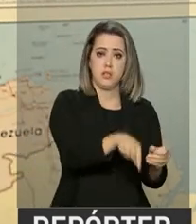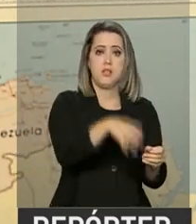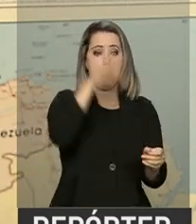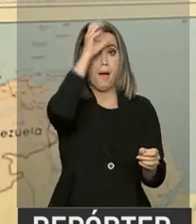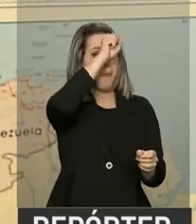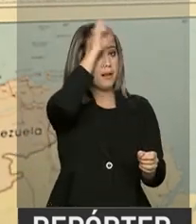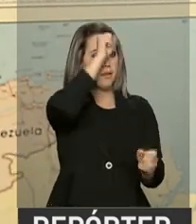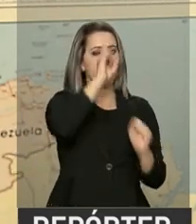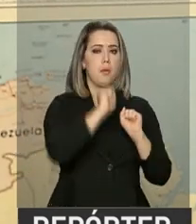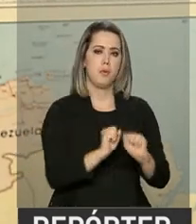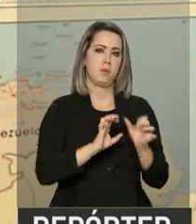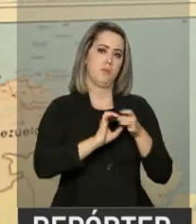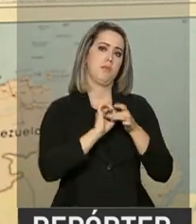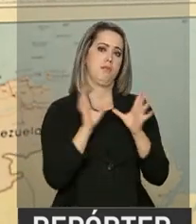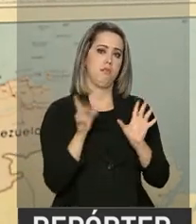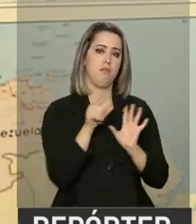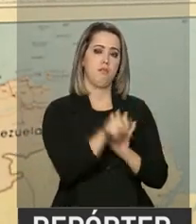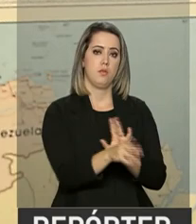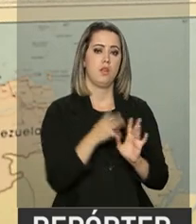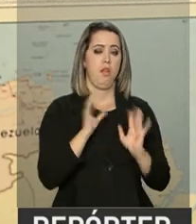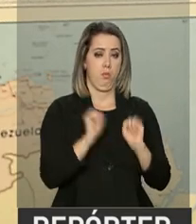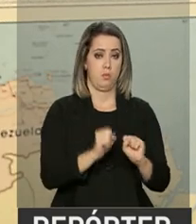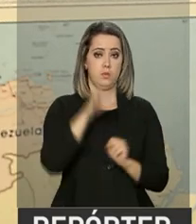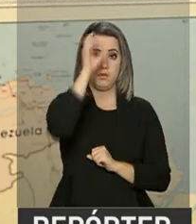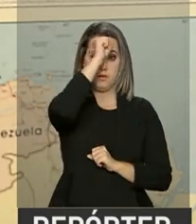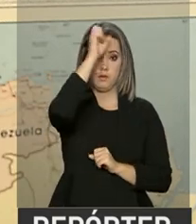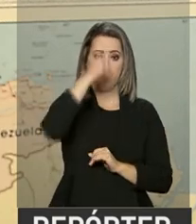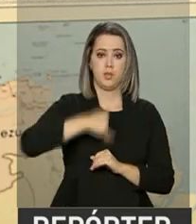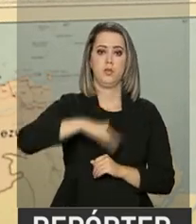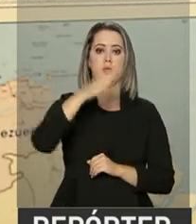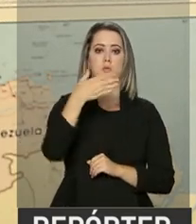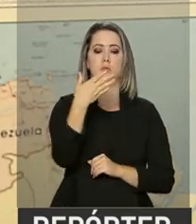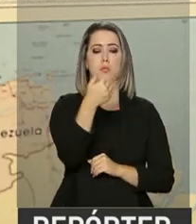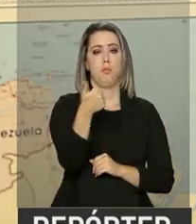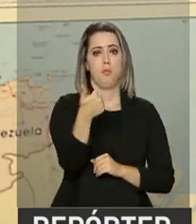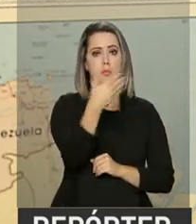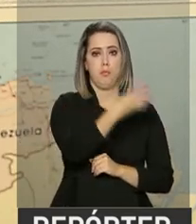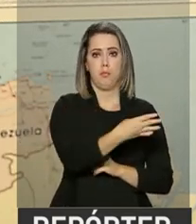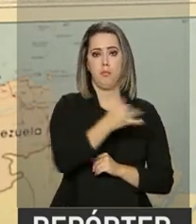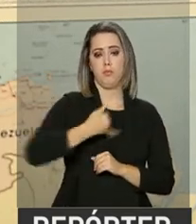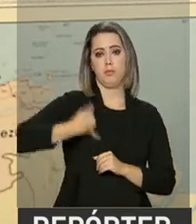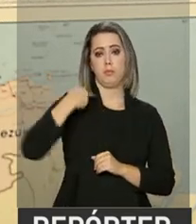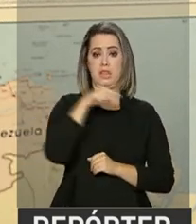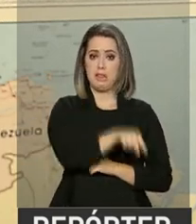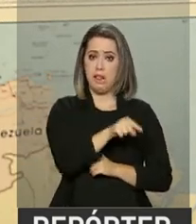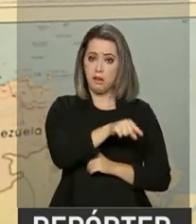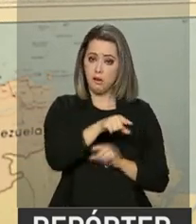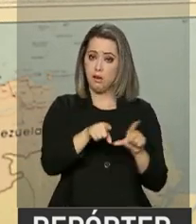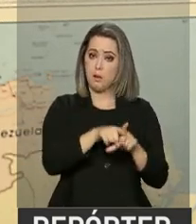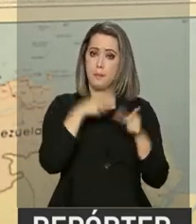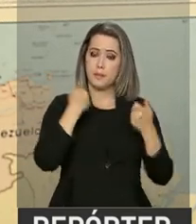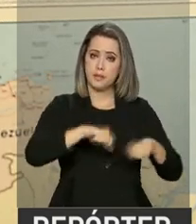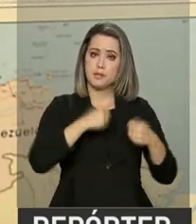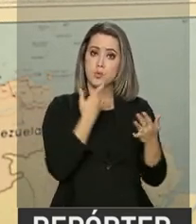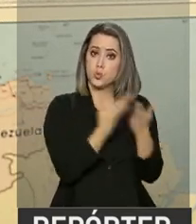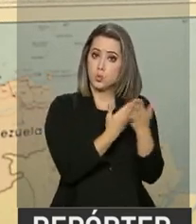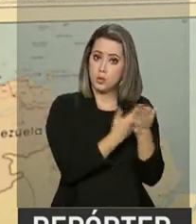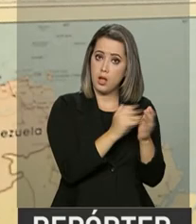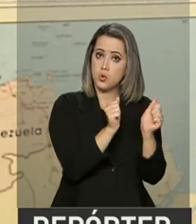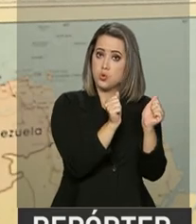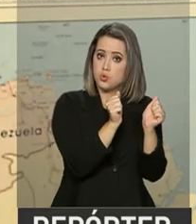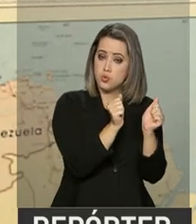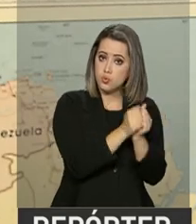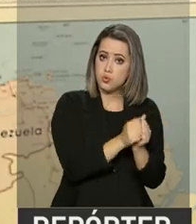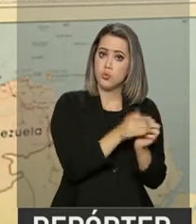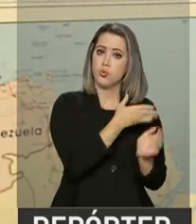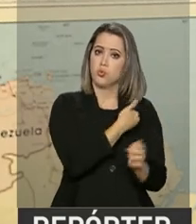para o trabalho permitido. A aprendizagem é possível a partir dos 14 anos. Nela, o jovem tem que estar estudando na escola